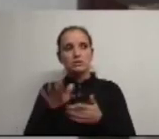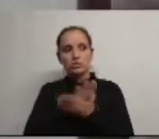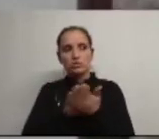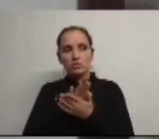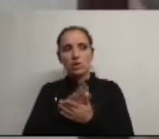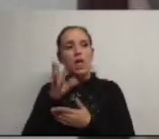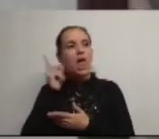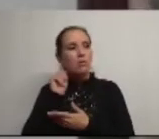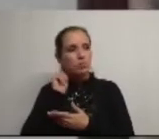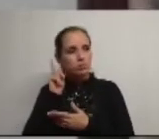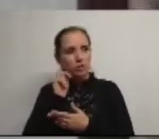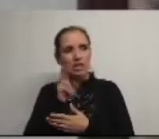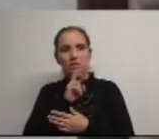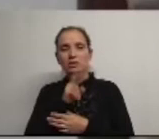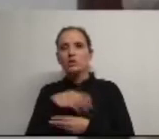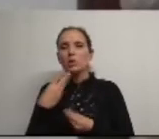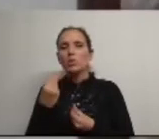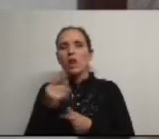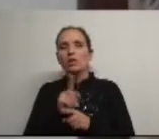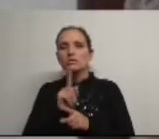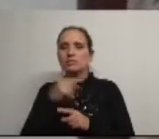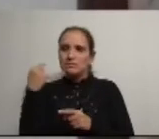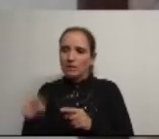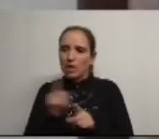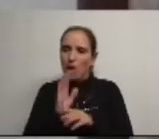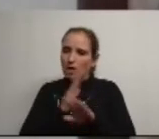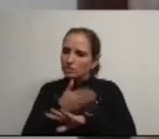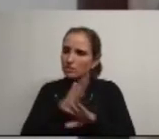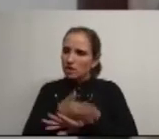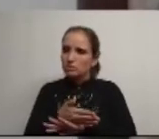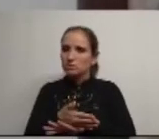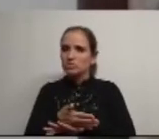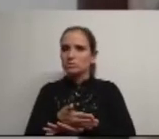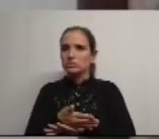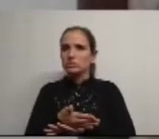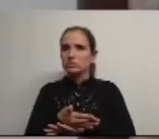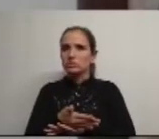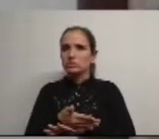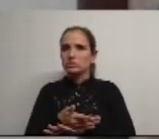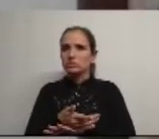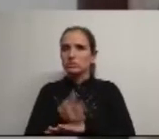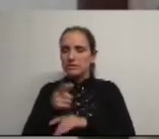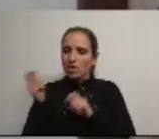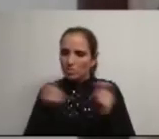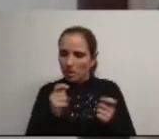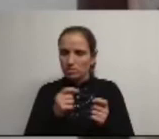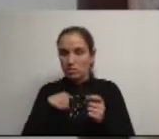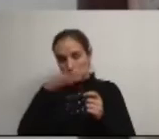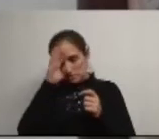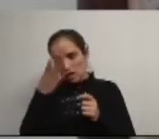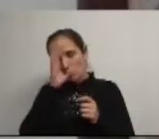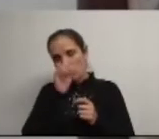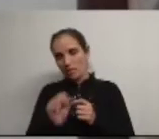era importante que nós tivéssemos acesso a este debate eu sei que o